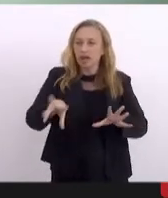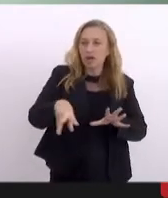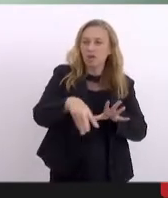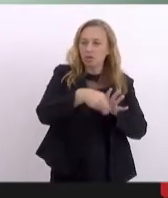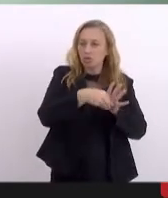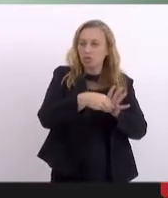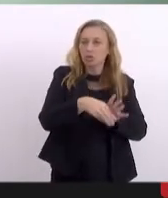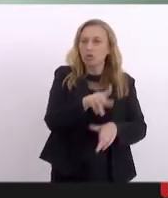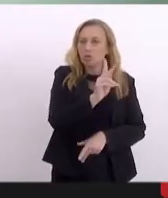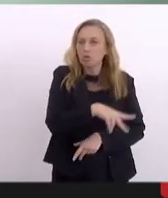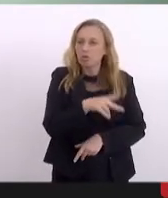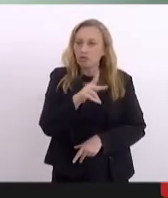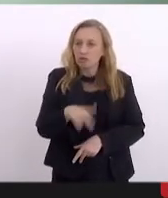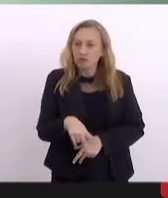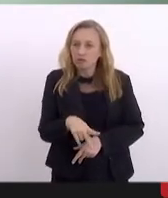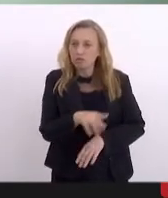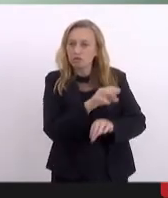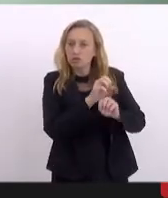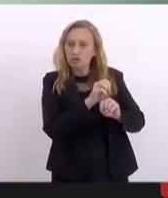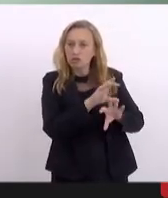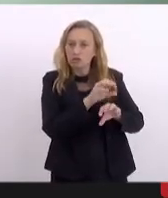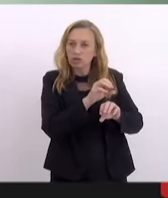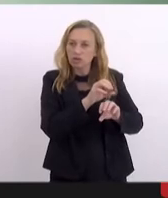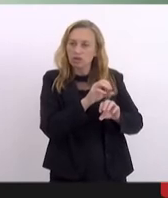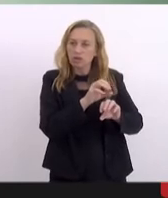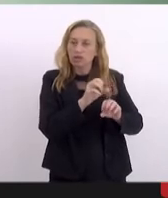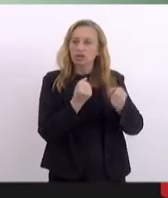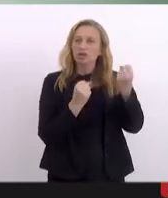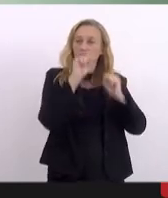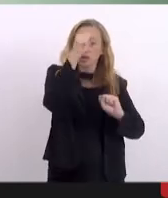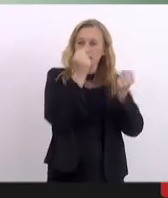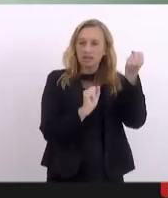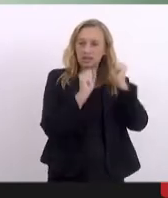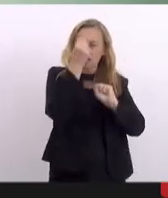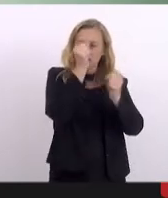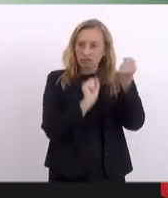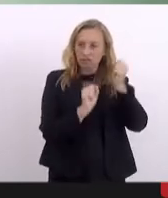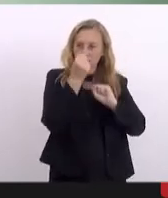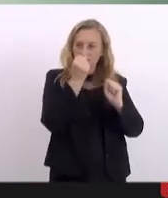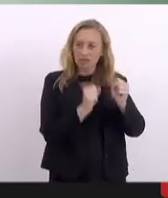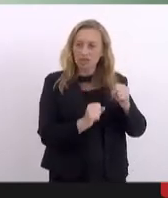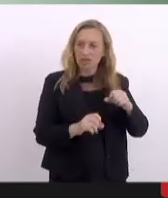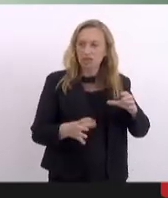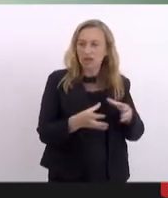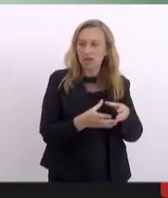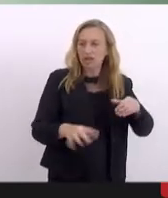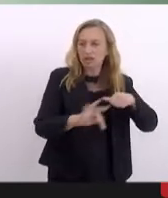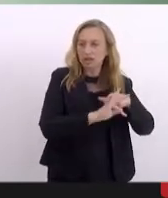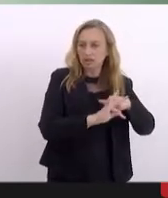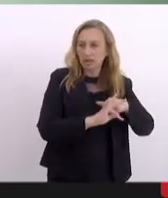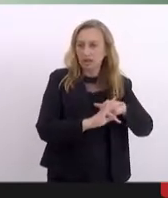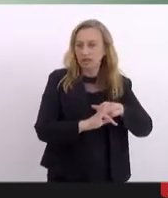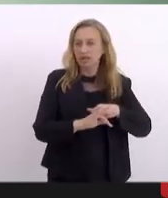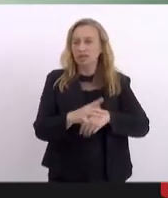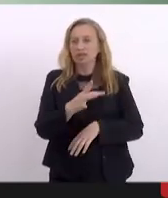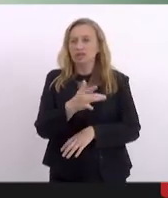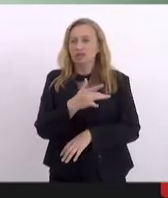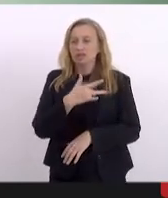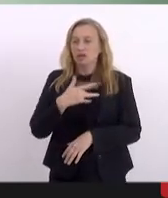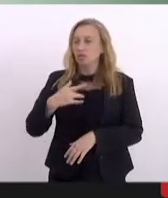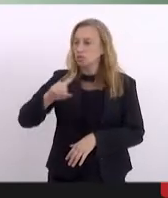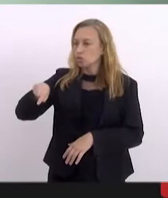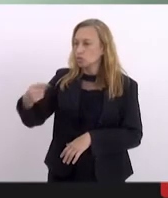o professor de educação física na equipe técnica da rede estadual de saúde e da outras providências.